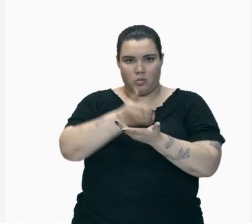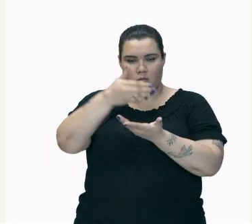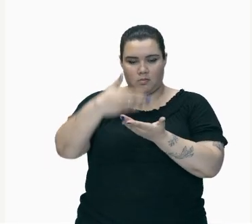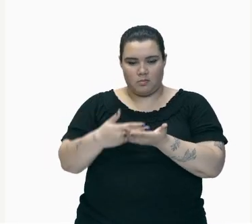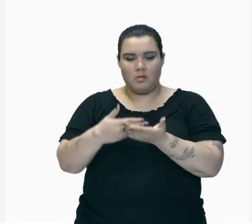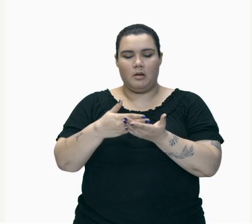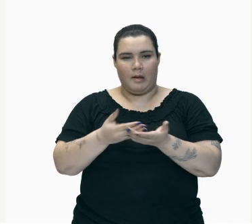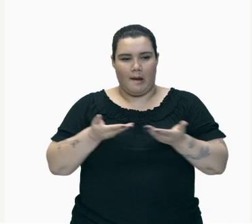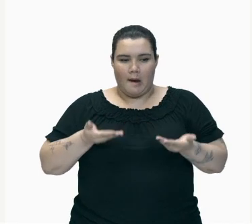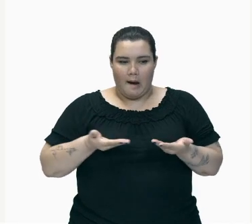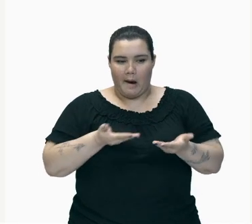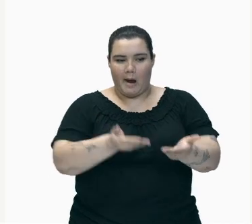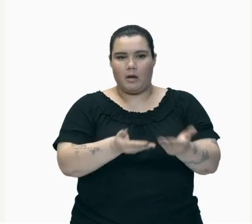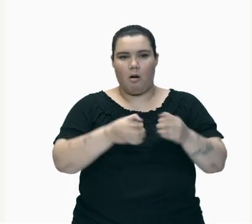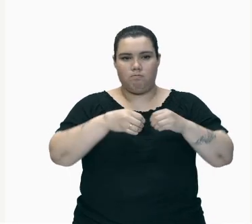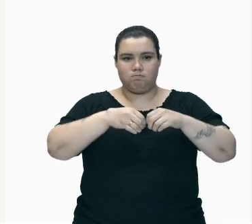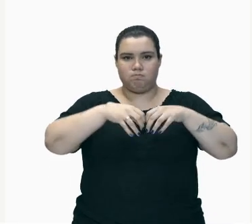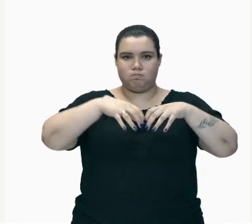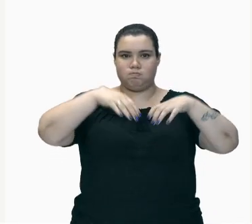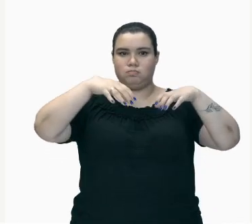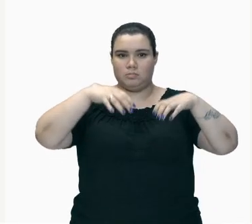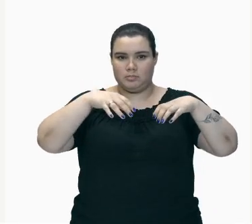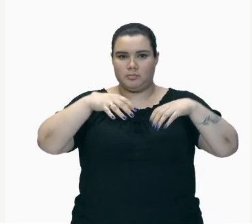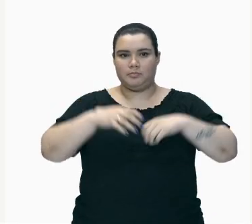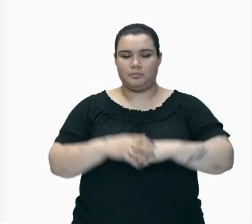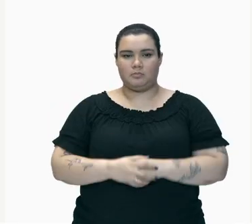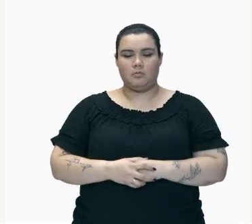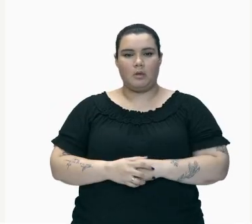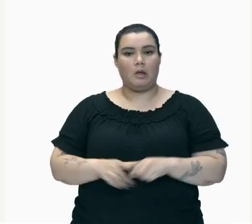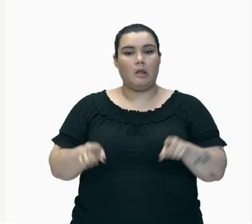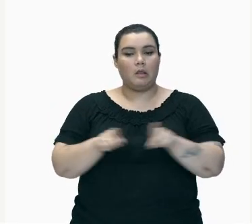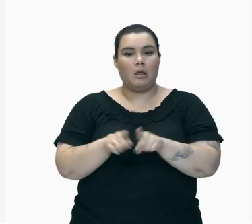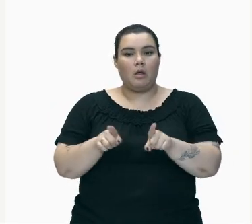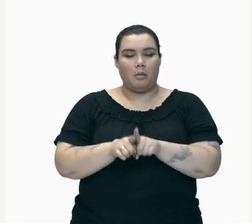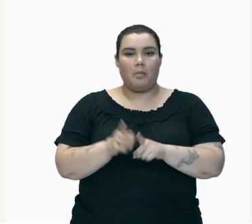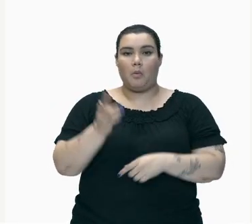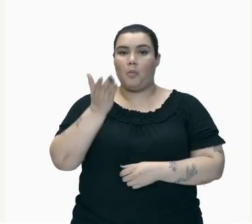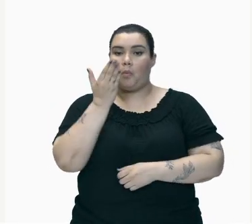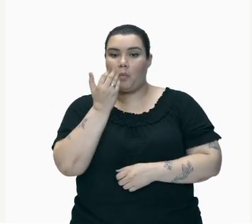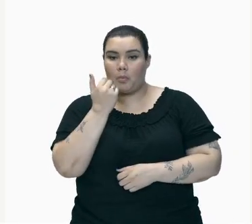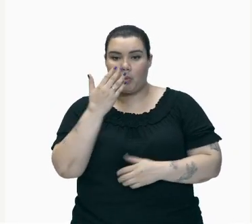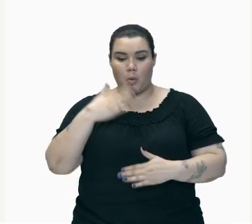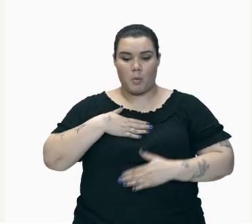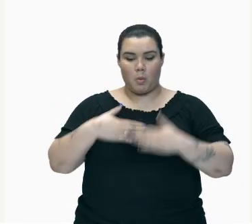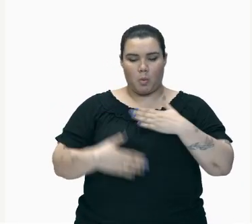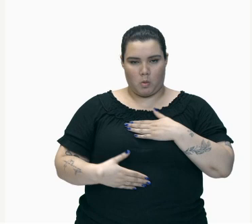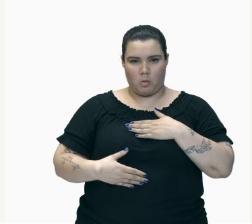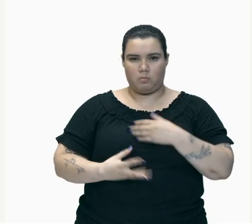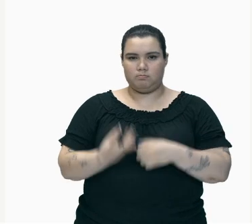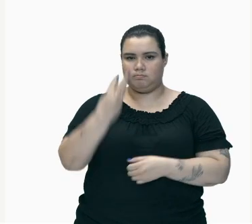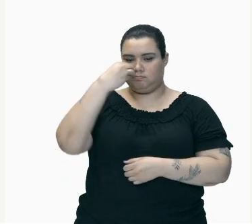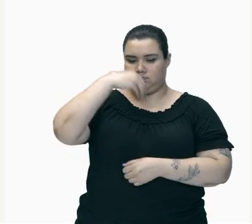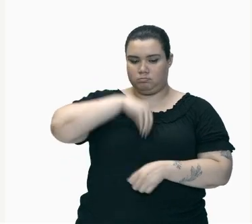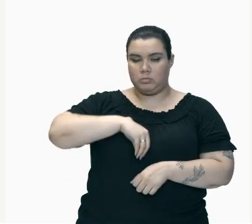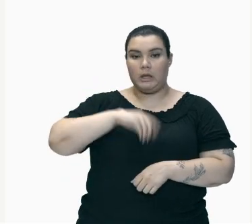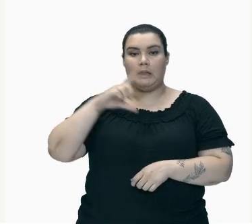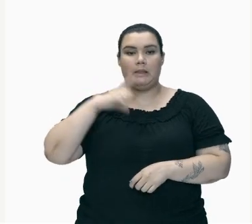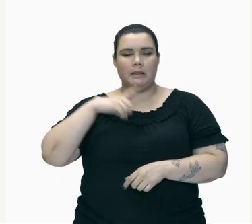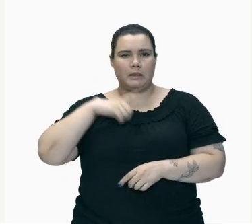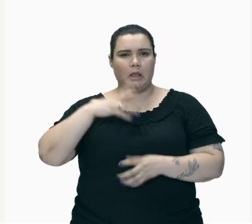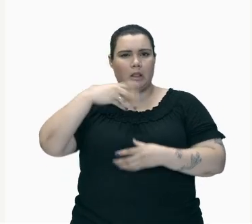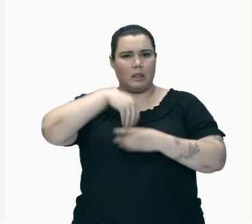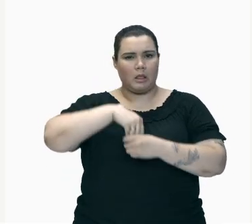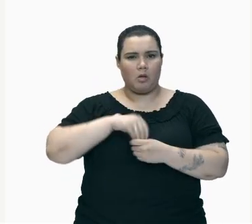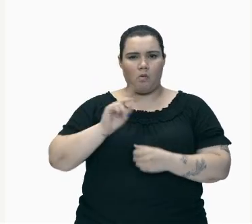Nós Também Temos A digestão Dos Alimentos Porque No Nosso Tômago Temos O HCL Que É O Ácido